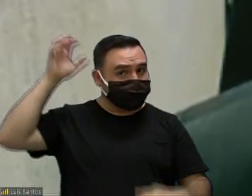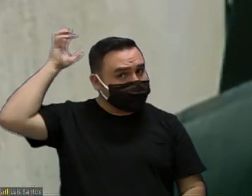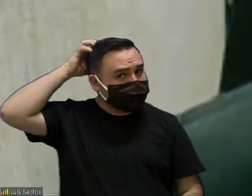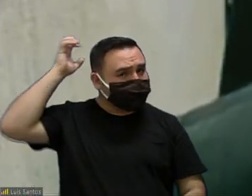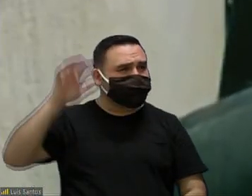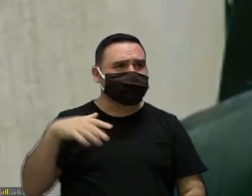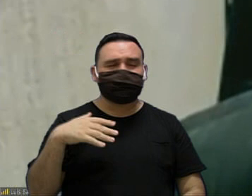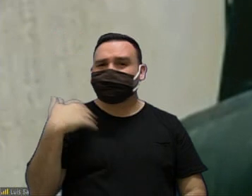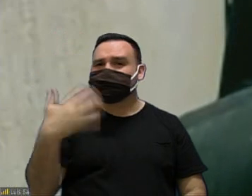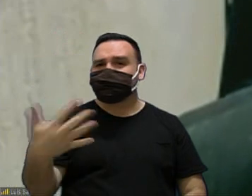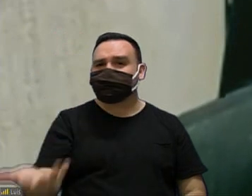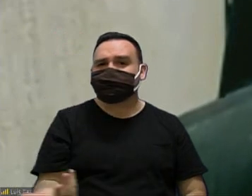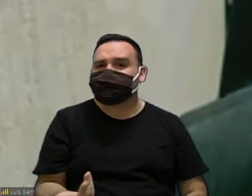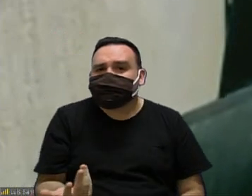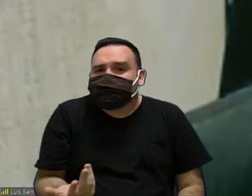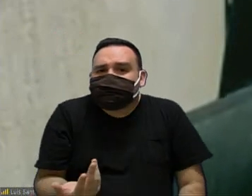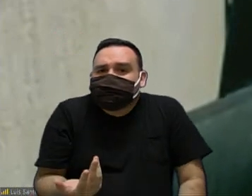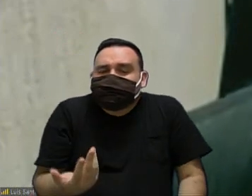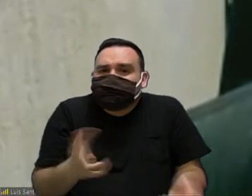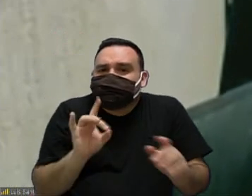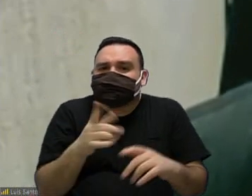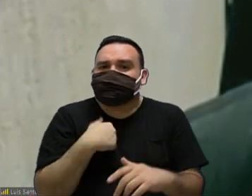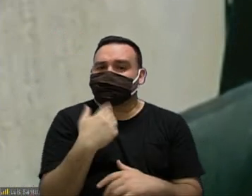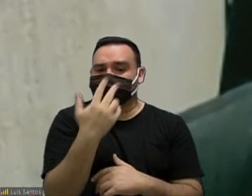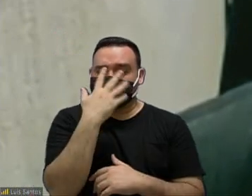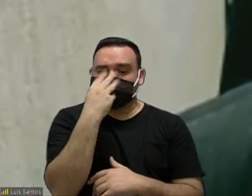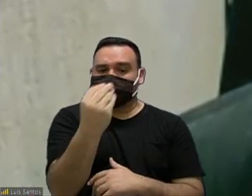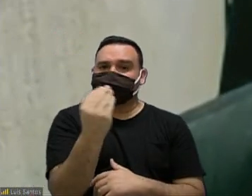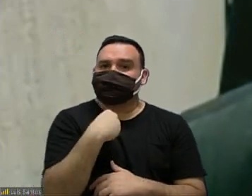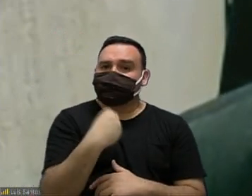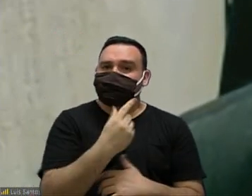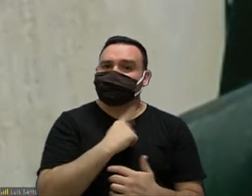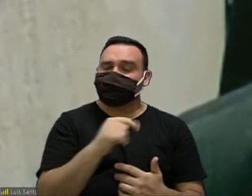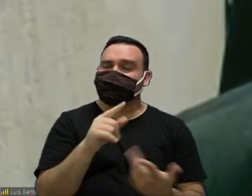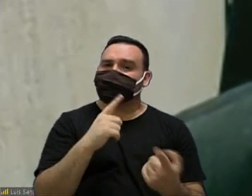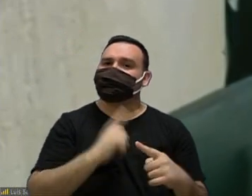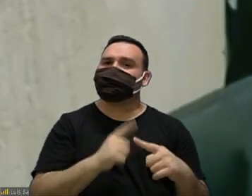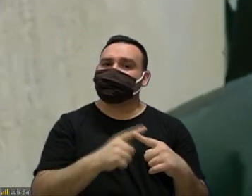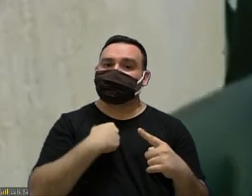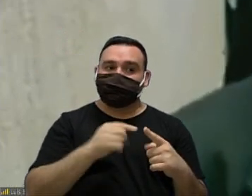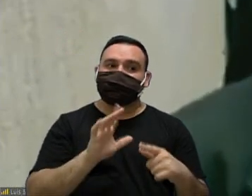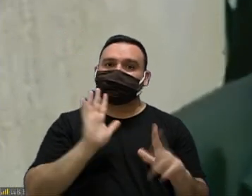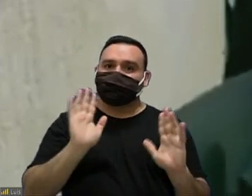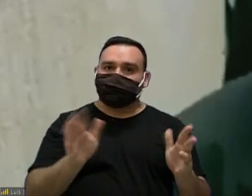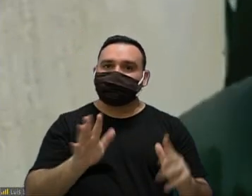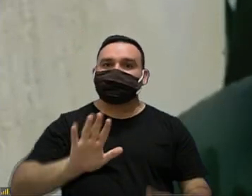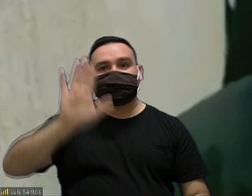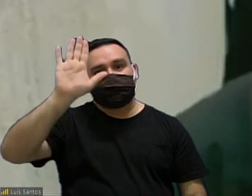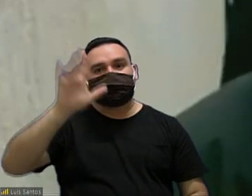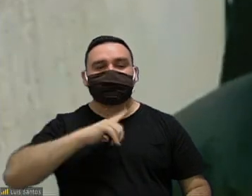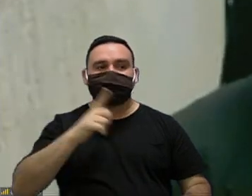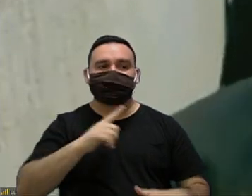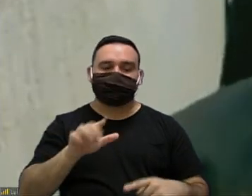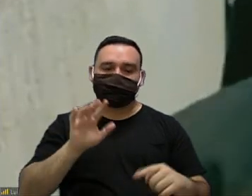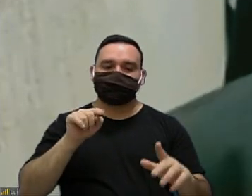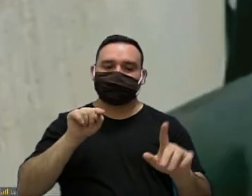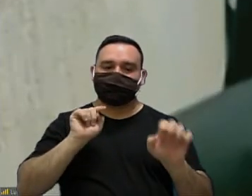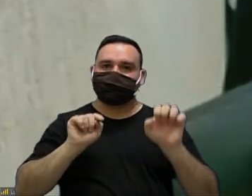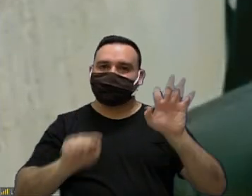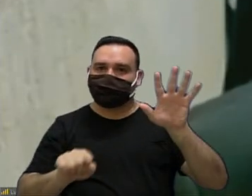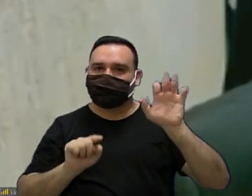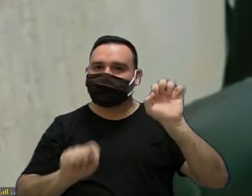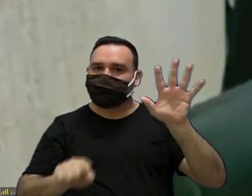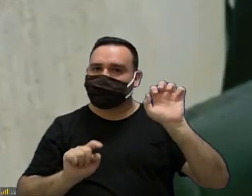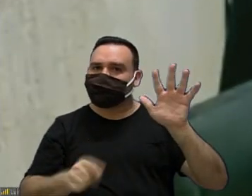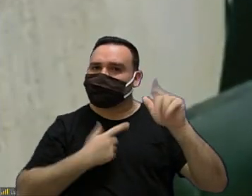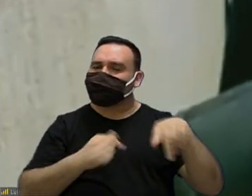entanto depois eu simplesmente fui esquecido dentro desse propósito mesmo eu apontando apertando a mão e